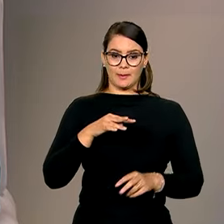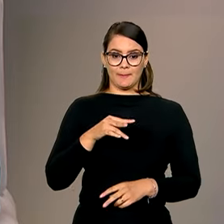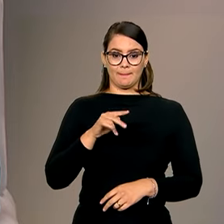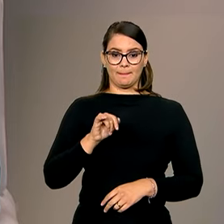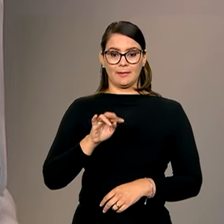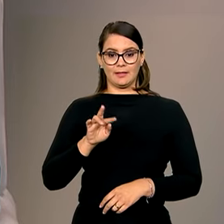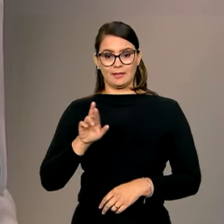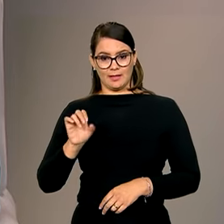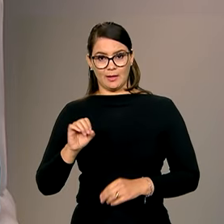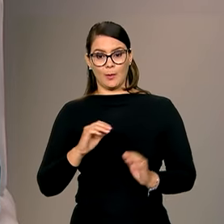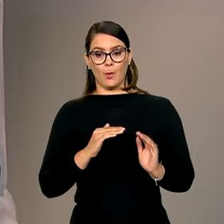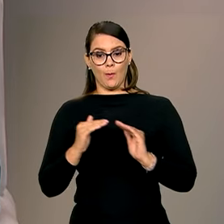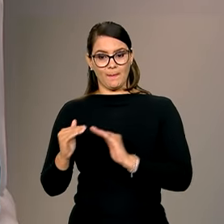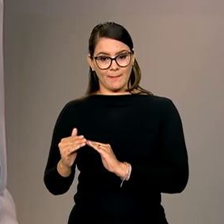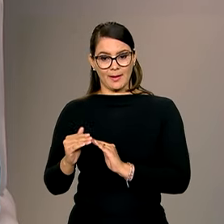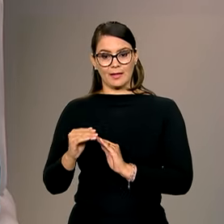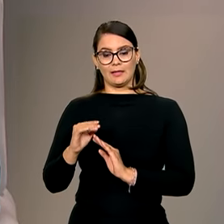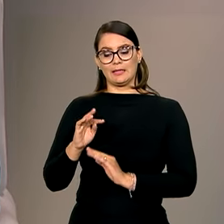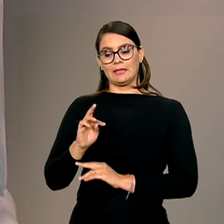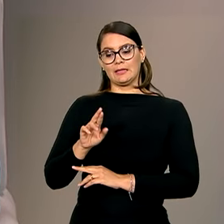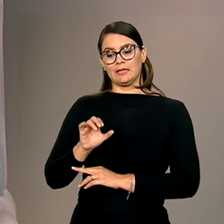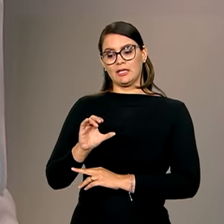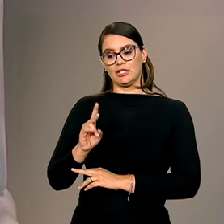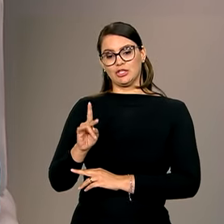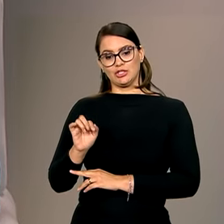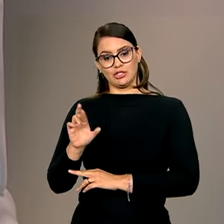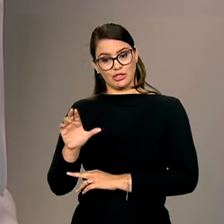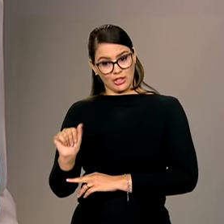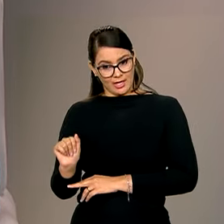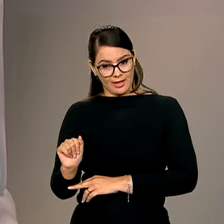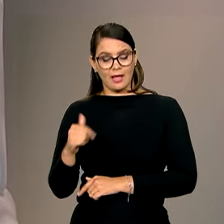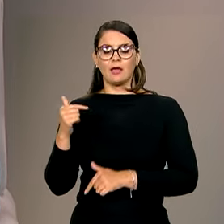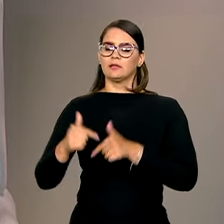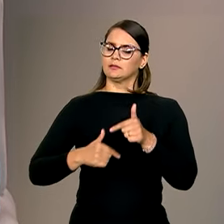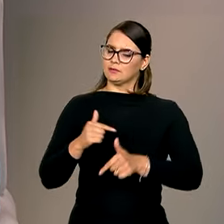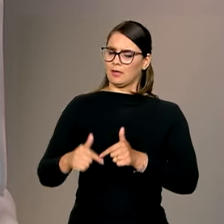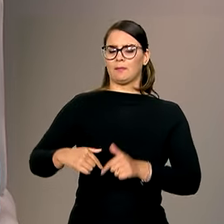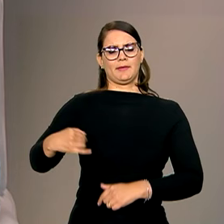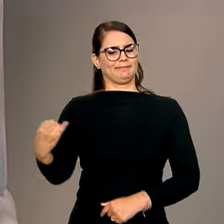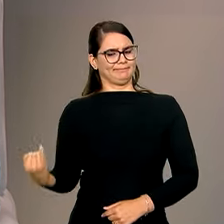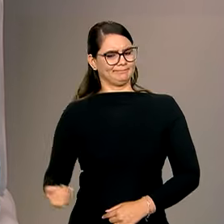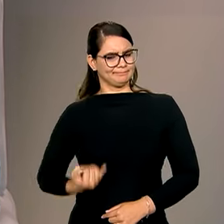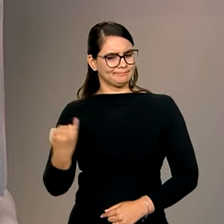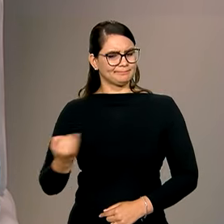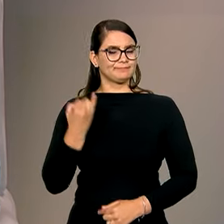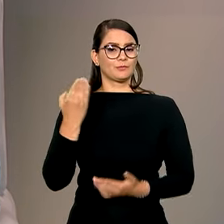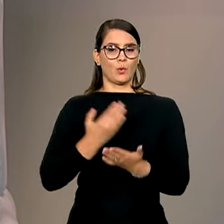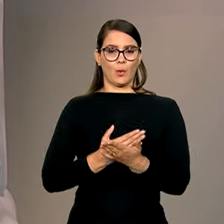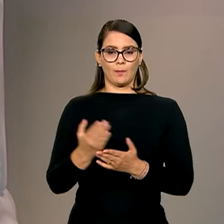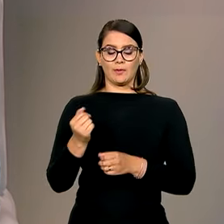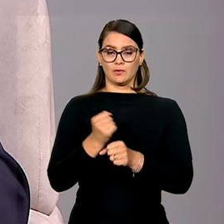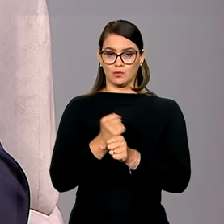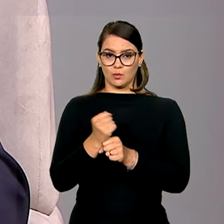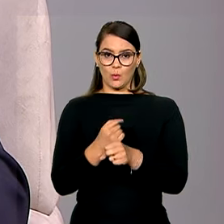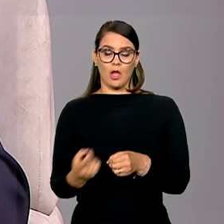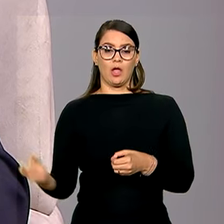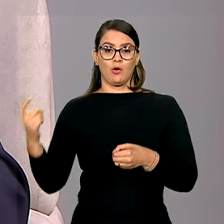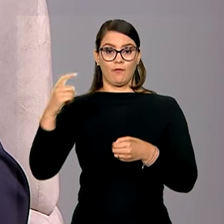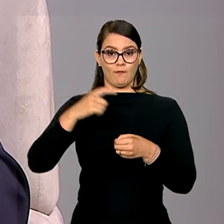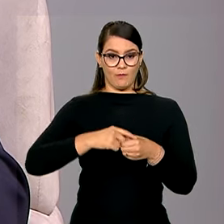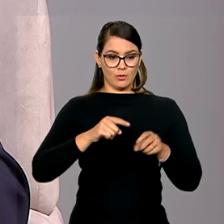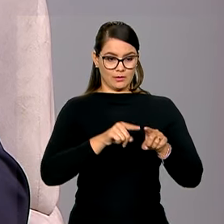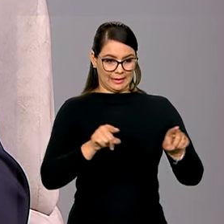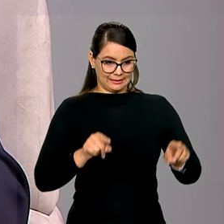e na vizinha Trincheira Abacajá. É um trabalho muito importante. Desde o começo do ano, nós retomamos as ações nas terras